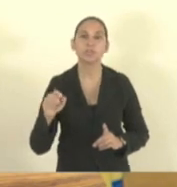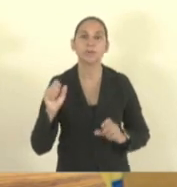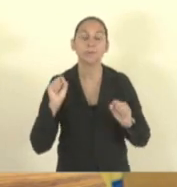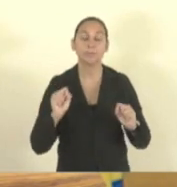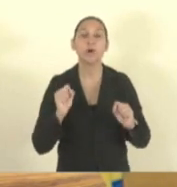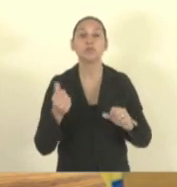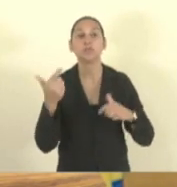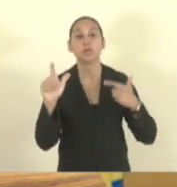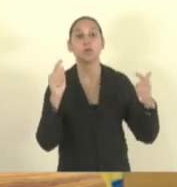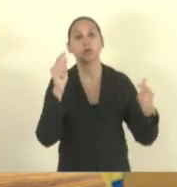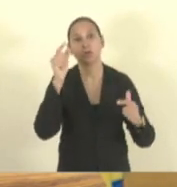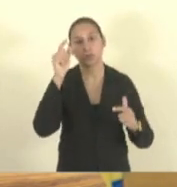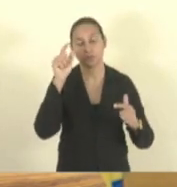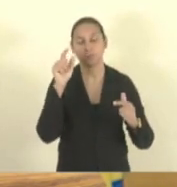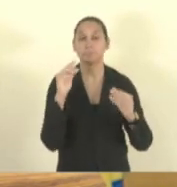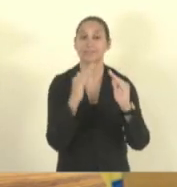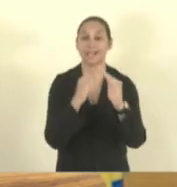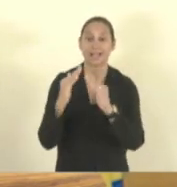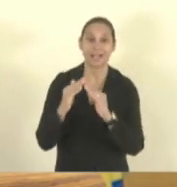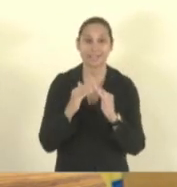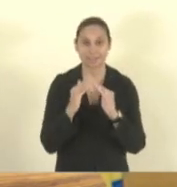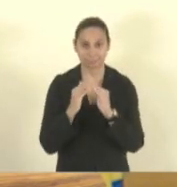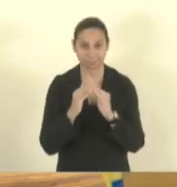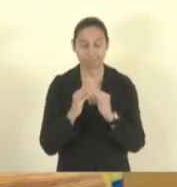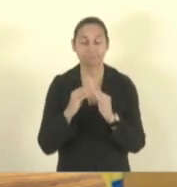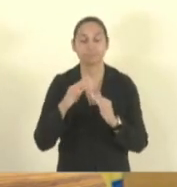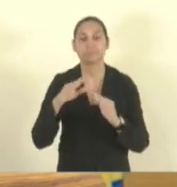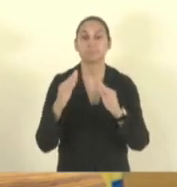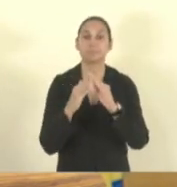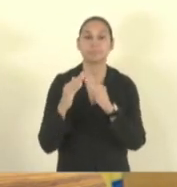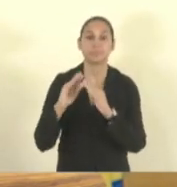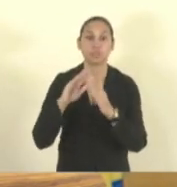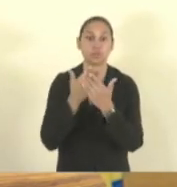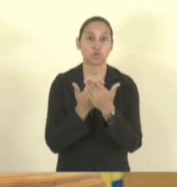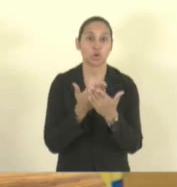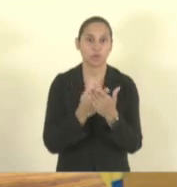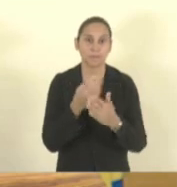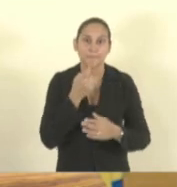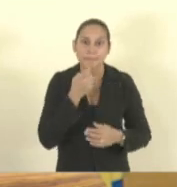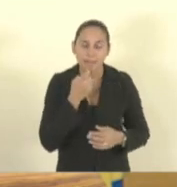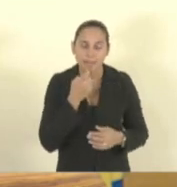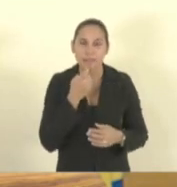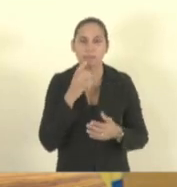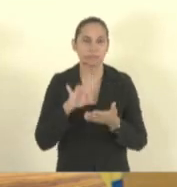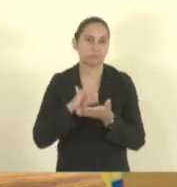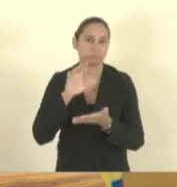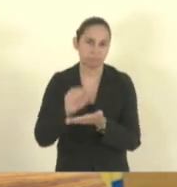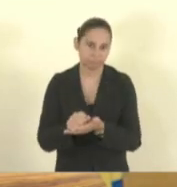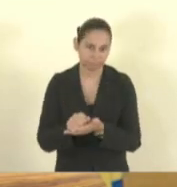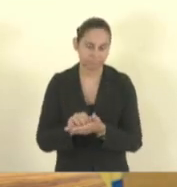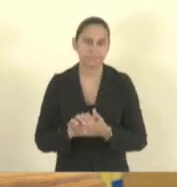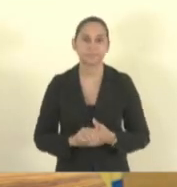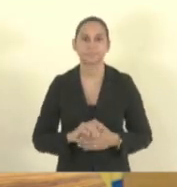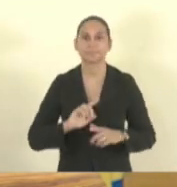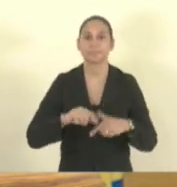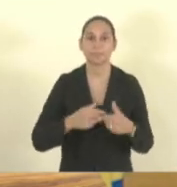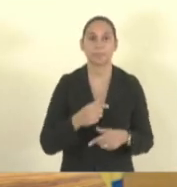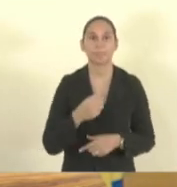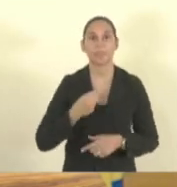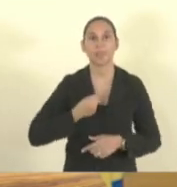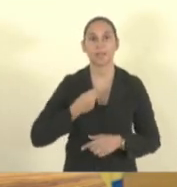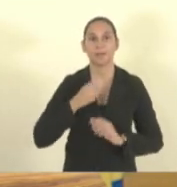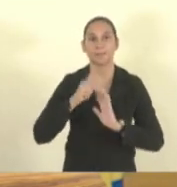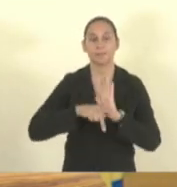próximo à sua residência, conforme especifica. Relatou o deputado Danilo Baiense. Projeto de lei de número 74, de